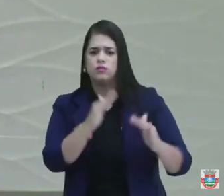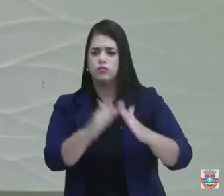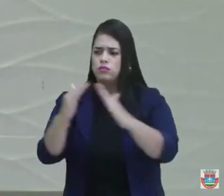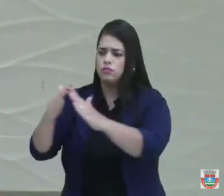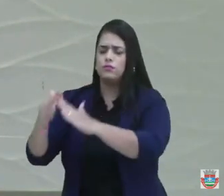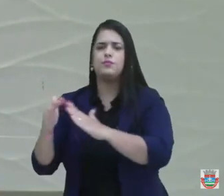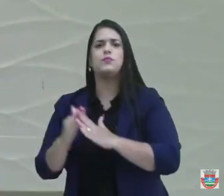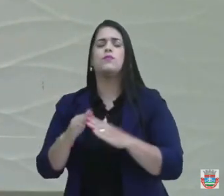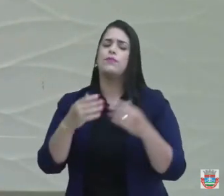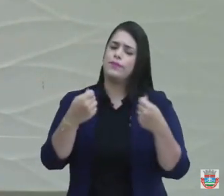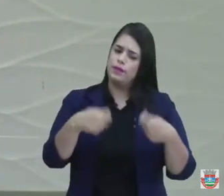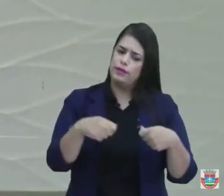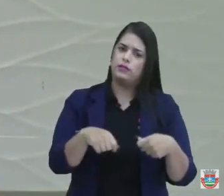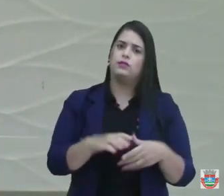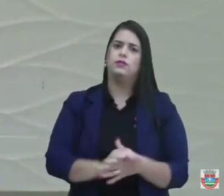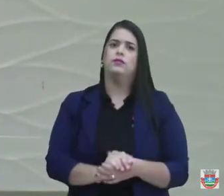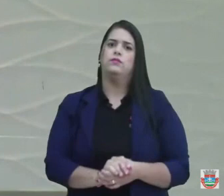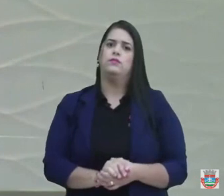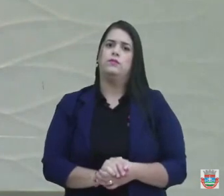está precisando.